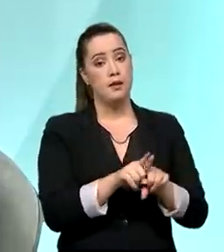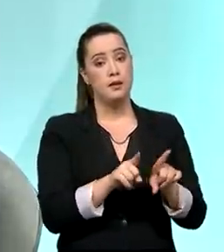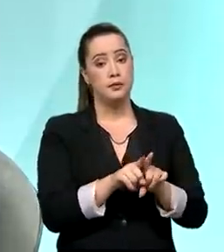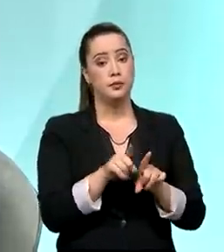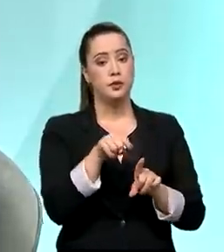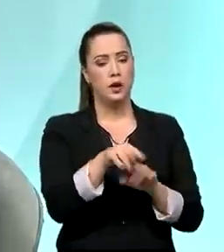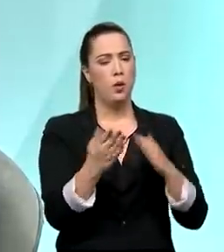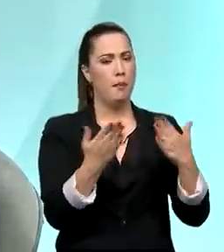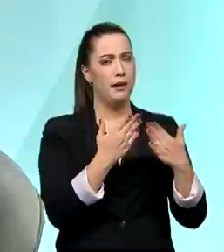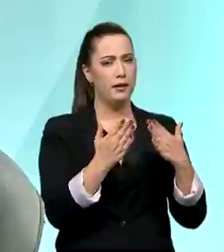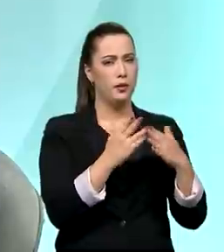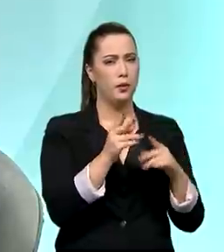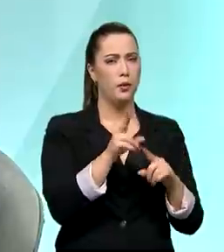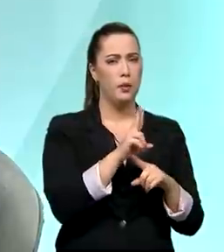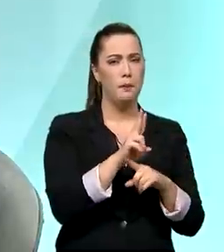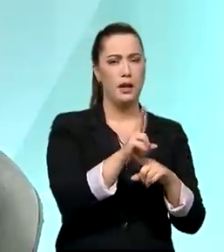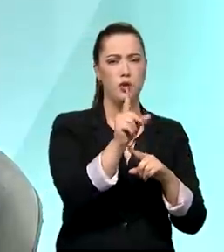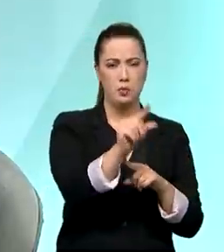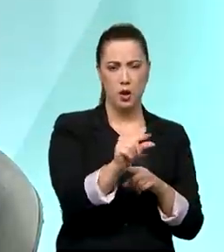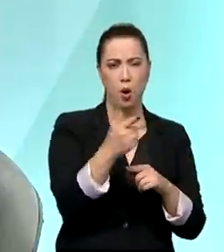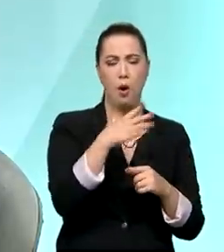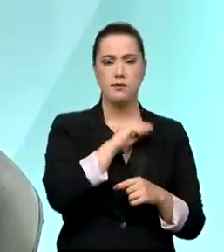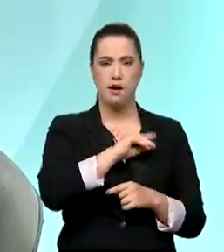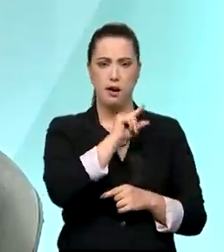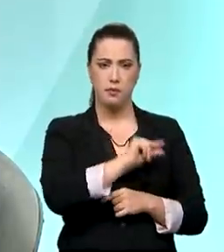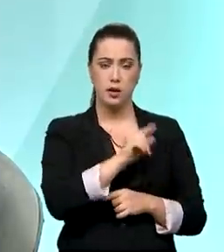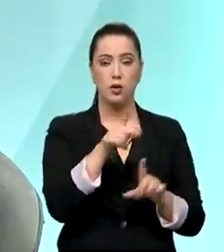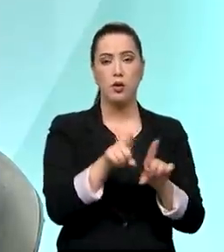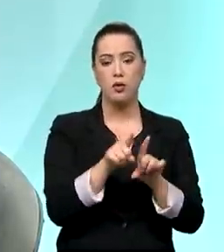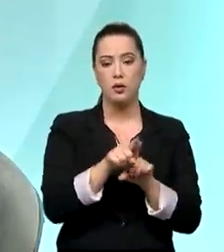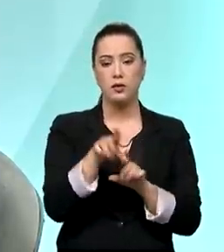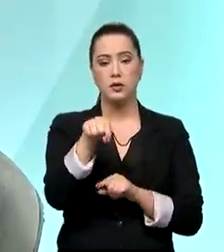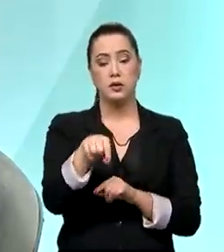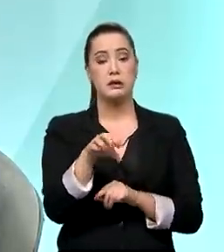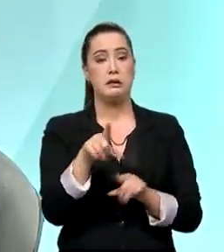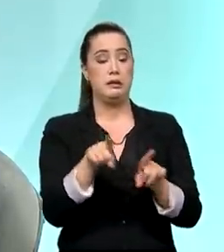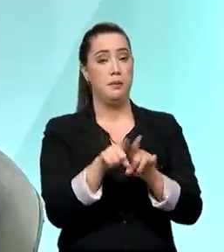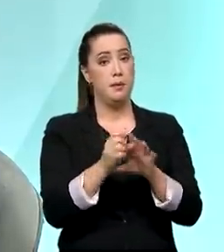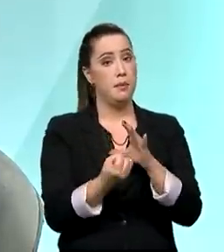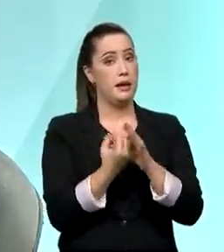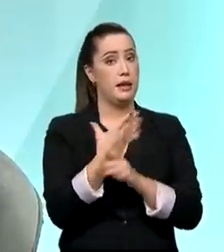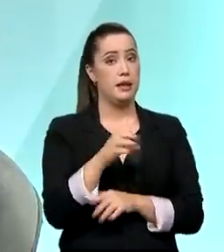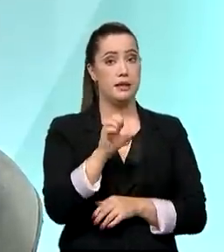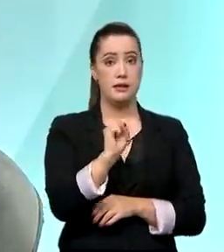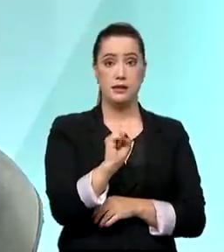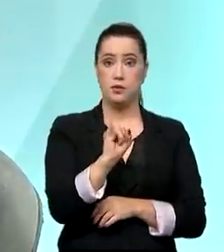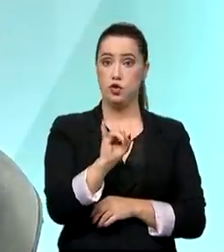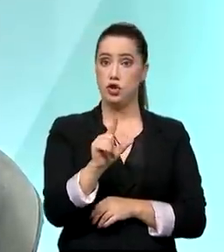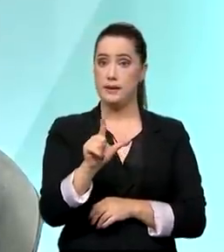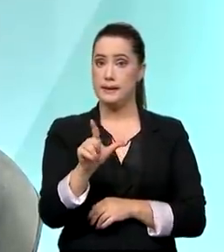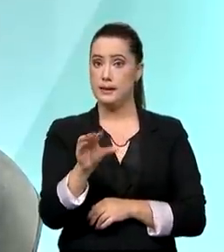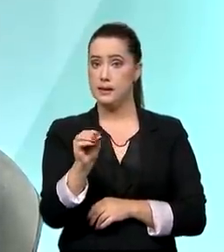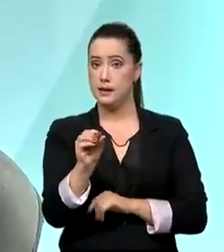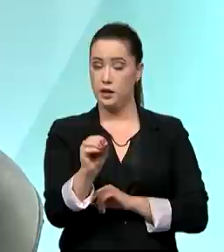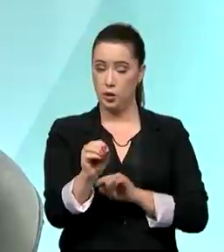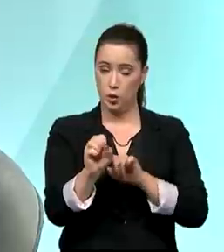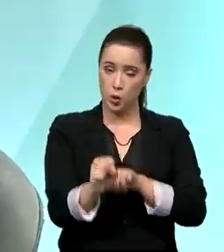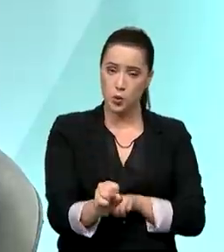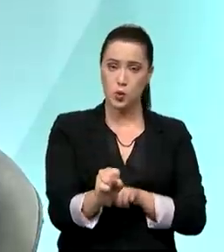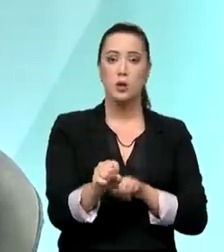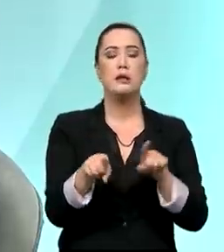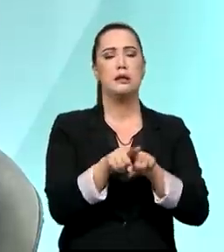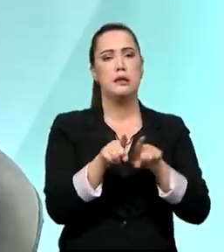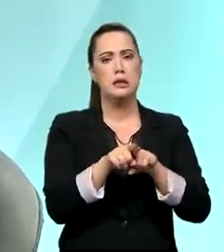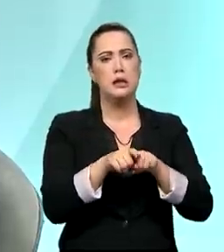pouquinho mais média renda, em especial, estocagem, silos, a parte de irrigação, que são questões